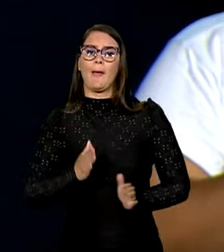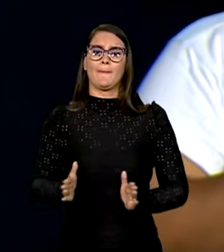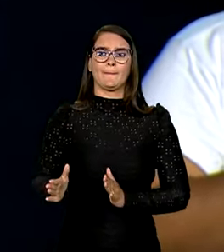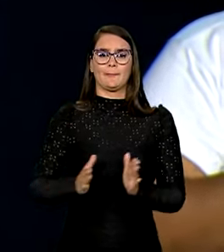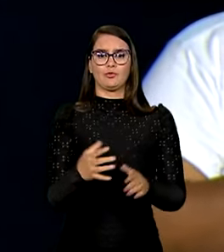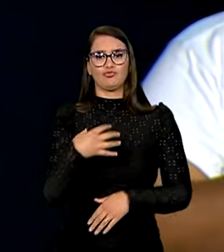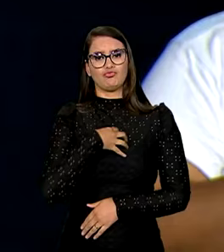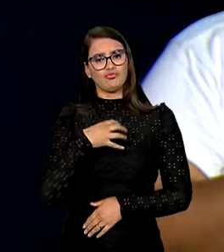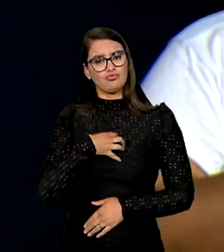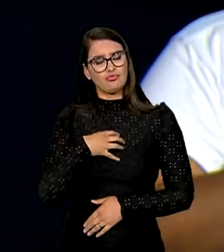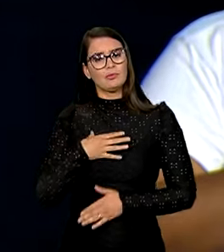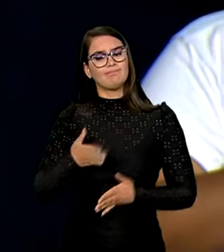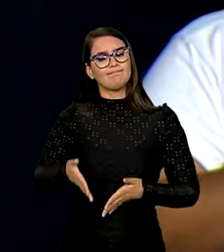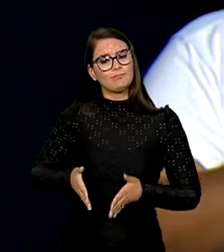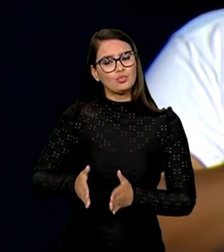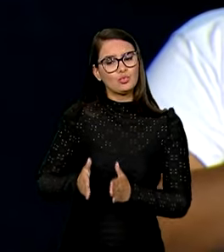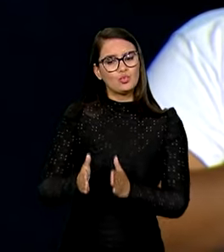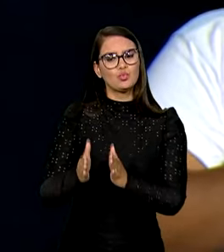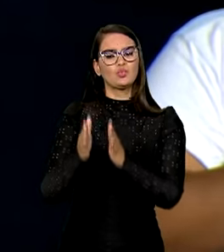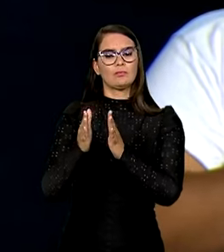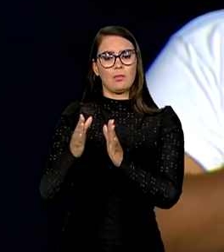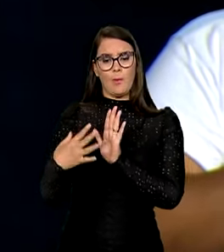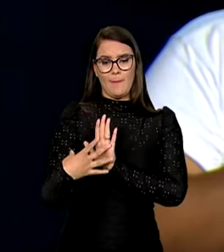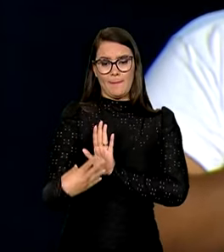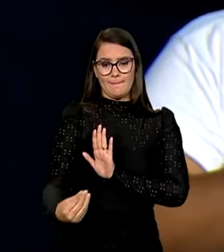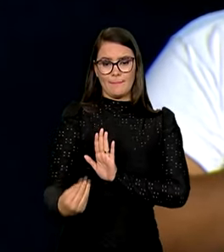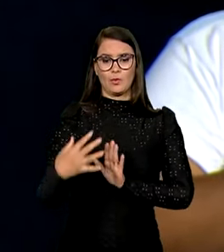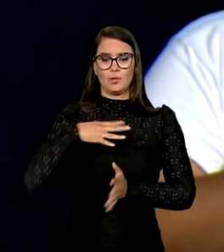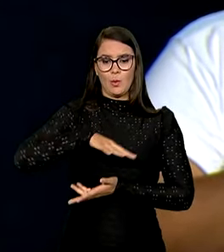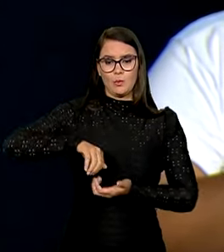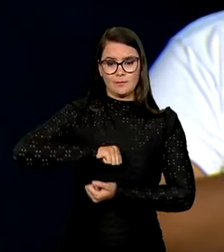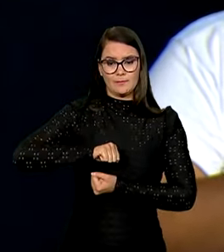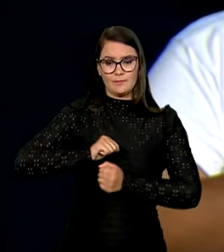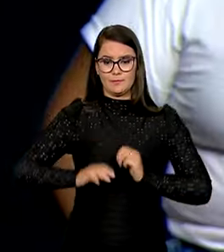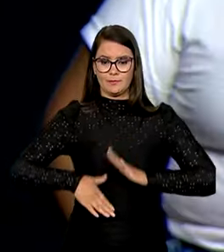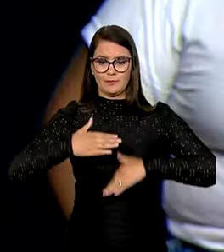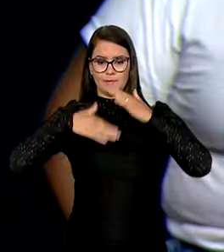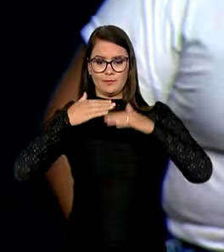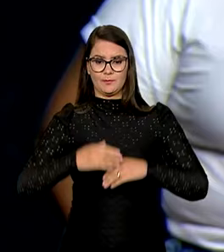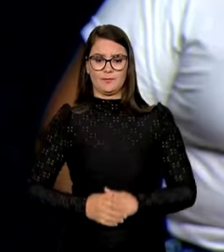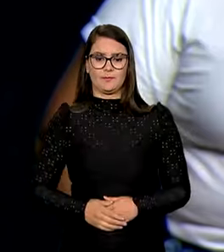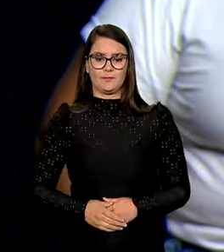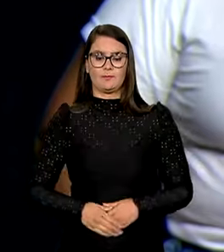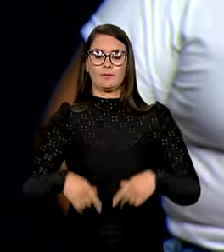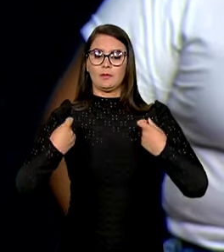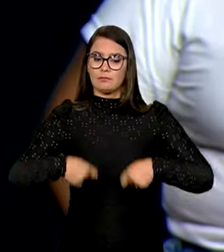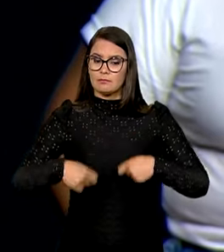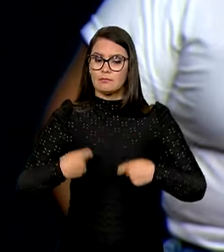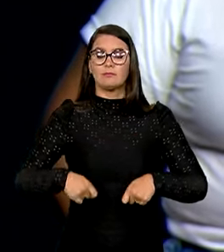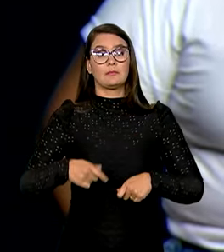maneiras de caminhar no rumo ao modelo sustentável de desenvolvimento. Precisamos estar